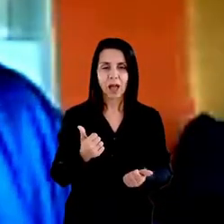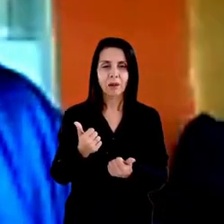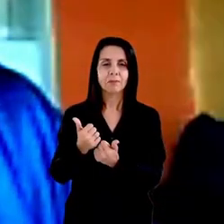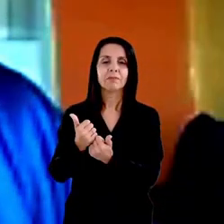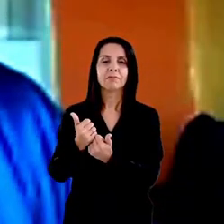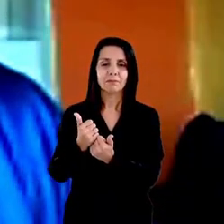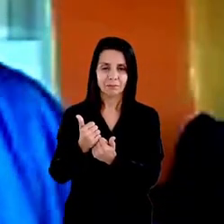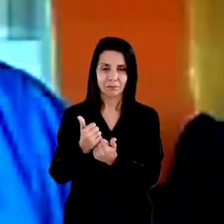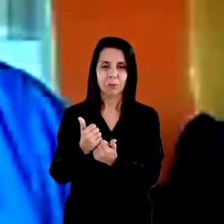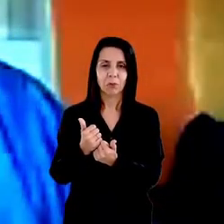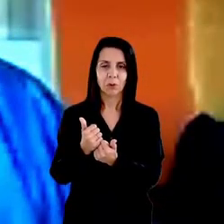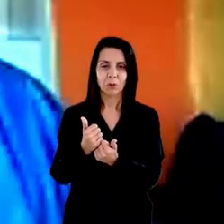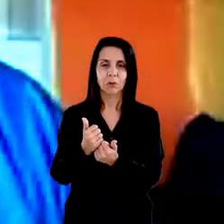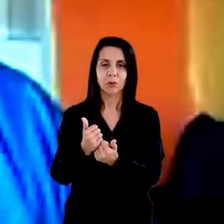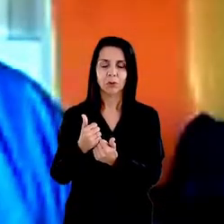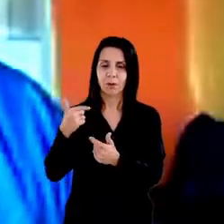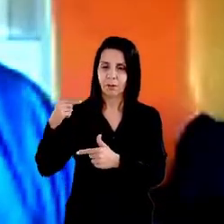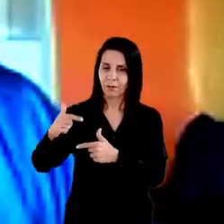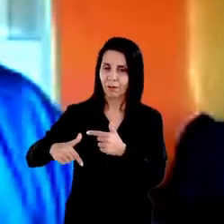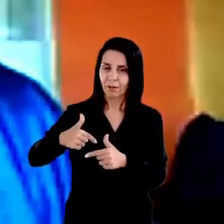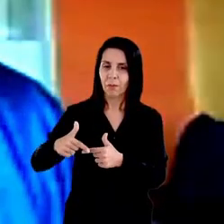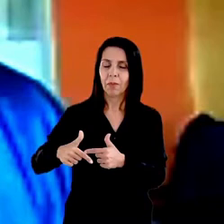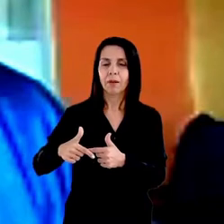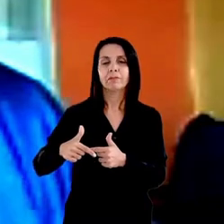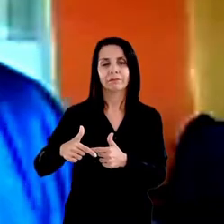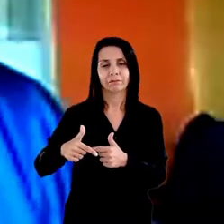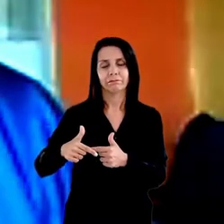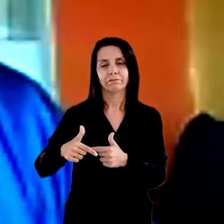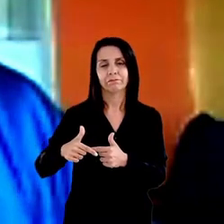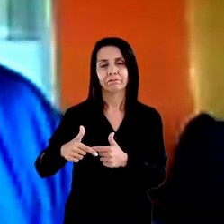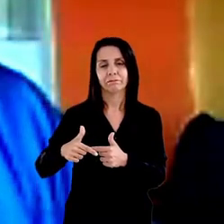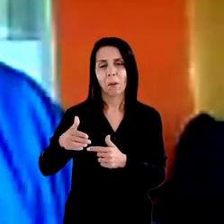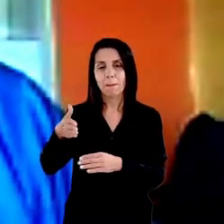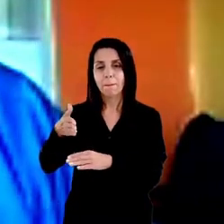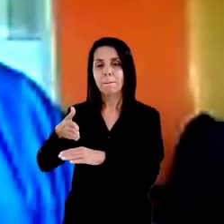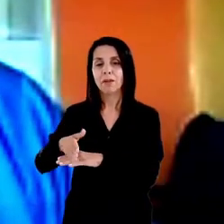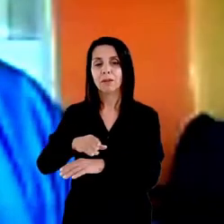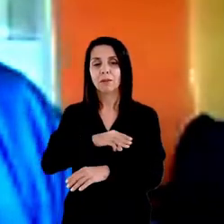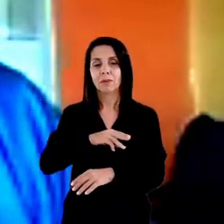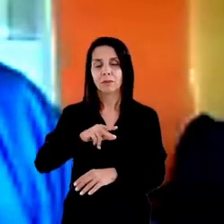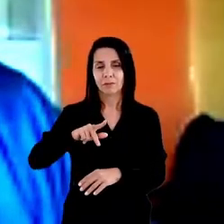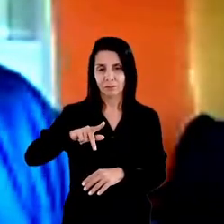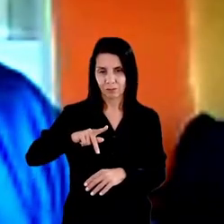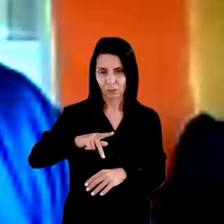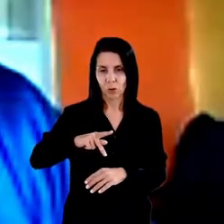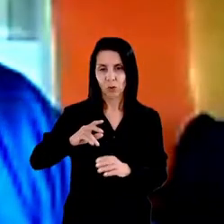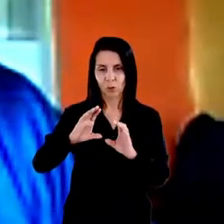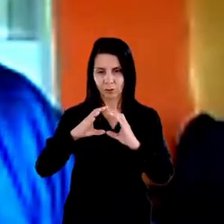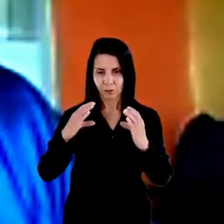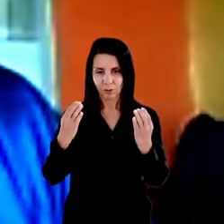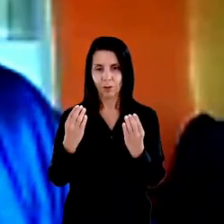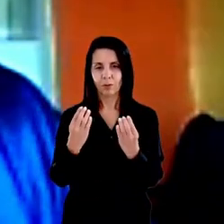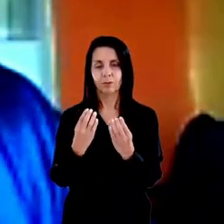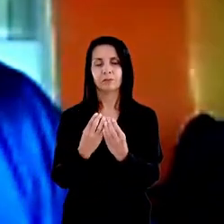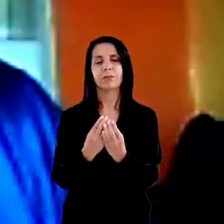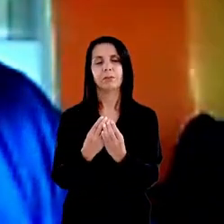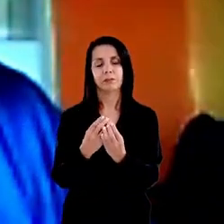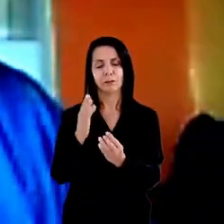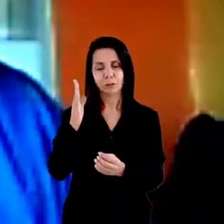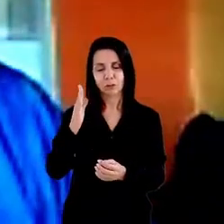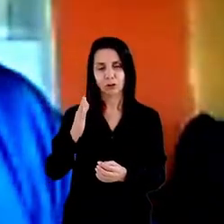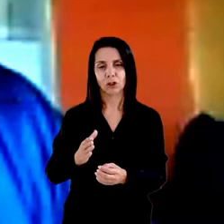das ações do movimento em nível local a participação do Ministério Público de Minas Gerais no terceiro e no quinto congresso com apoio direto ao movimento nacional